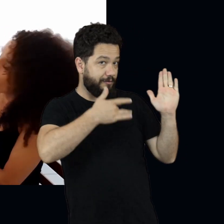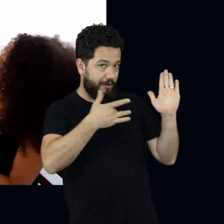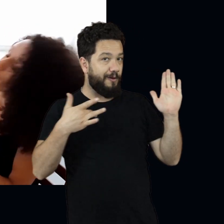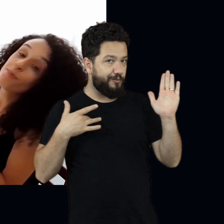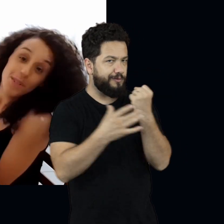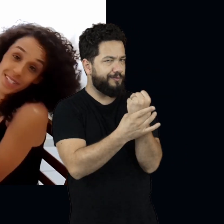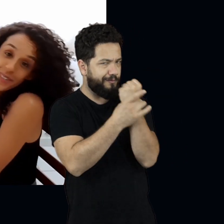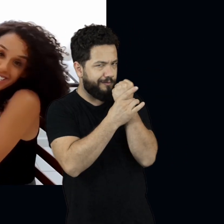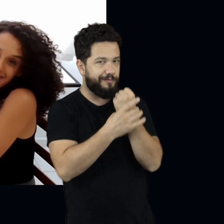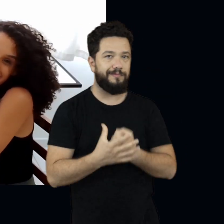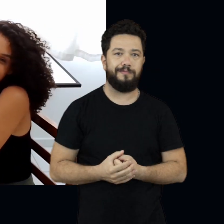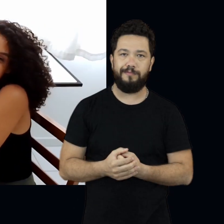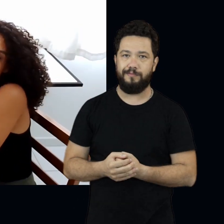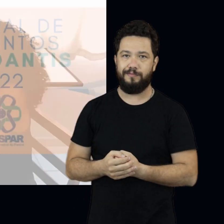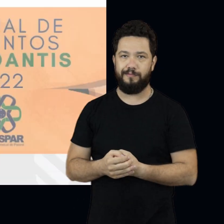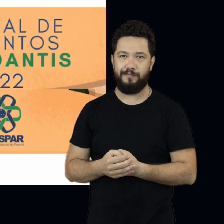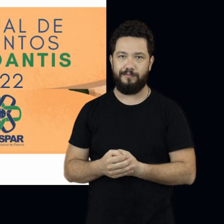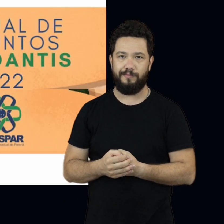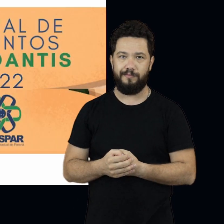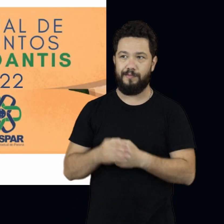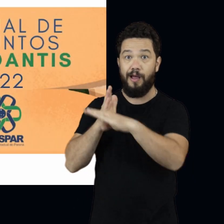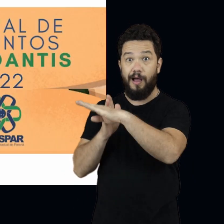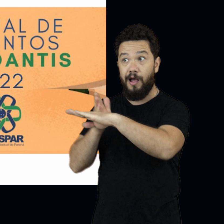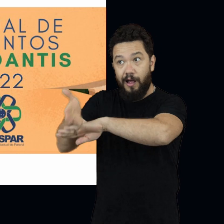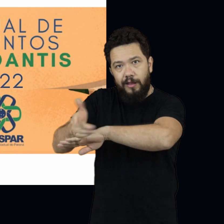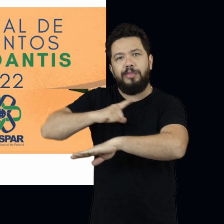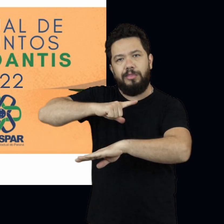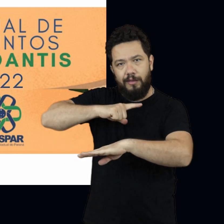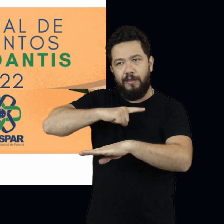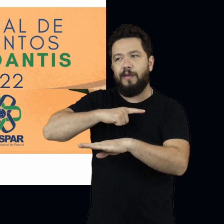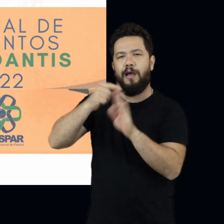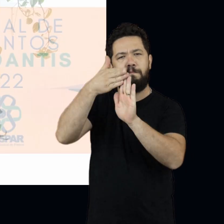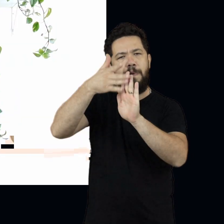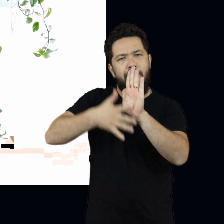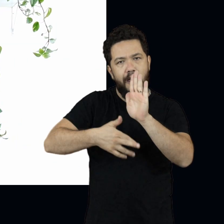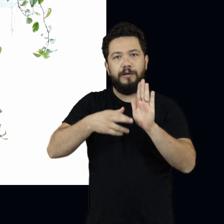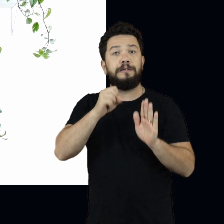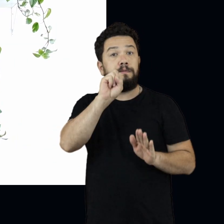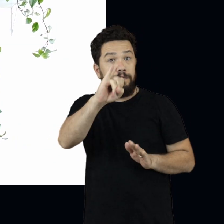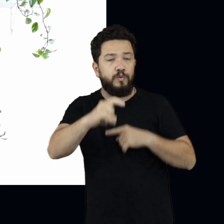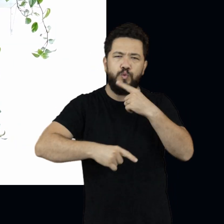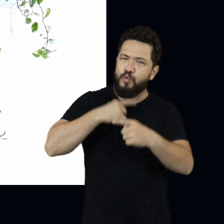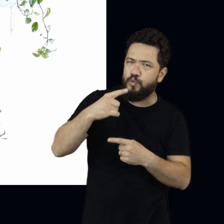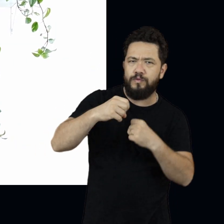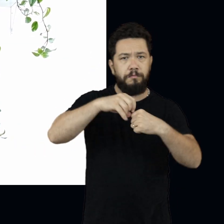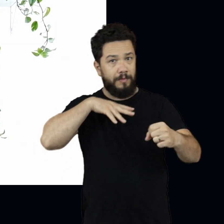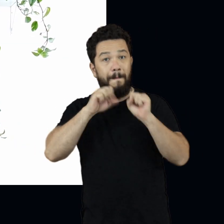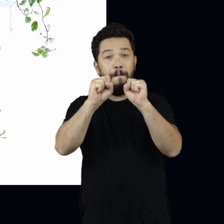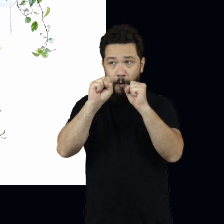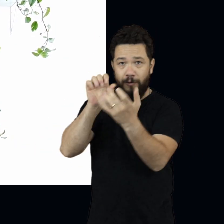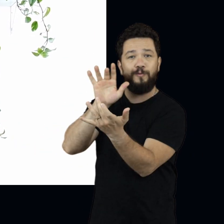o Protocolo de Biossegurança. E vai ter acesso ao Manual do Estudante. Se tiver alguma dúvida ou sugestão,